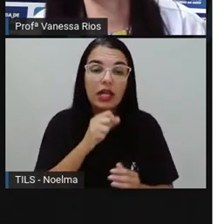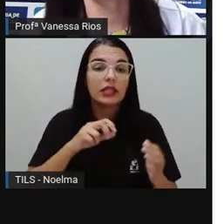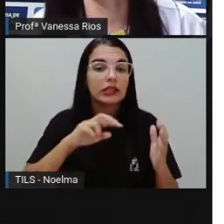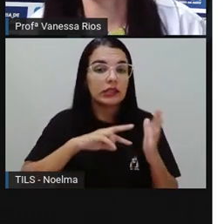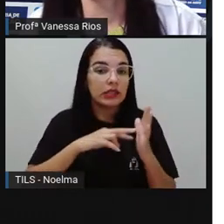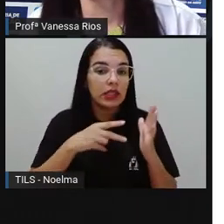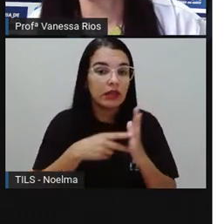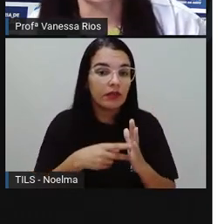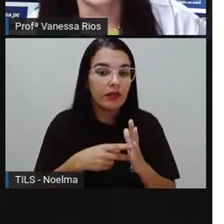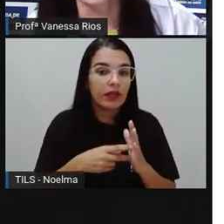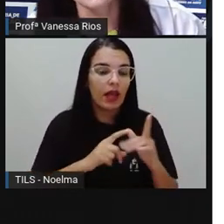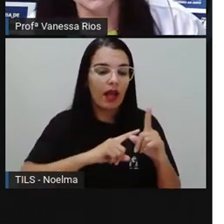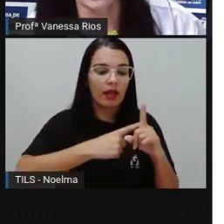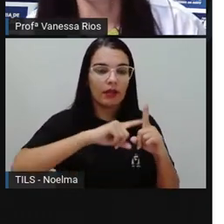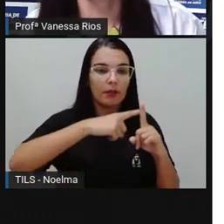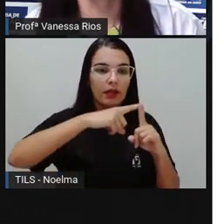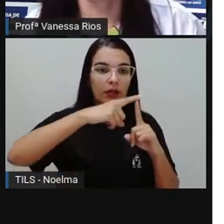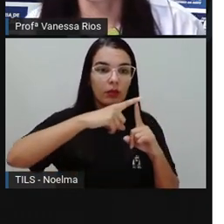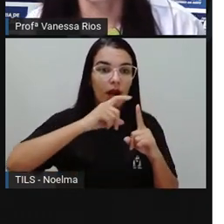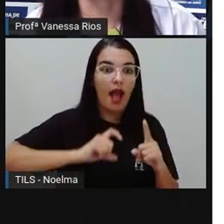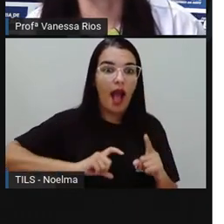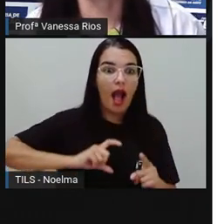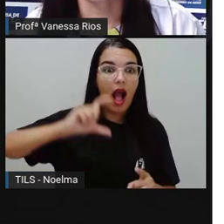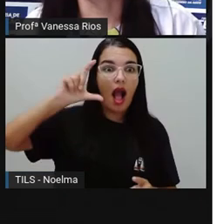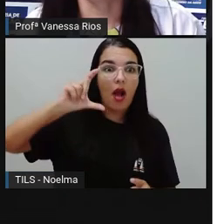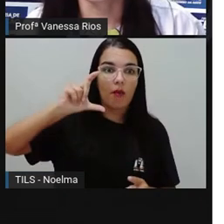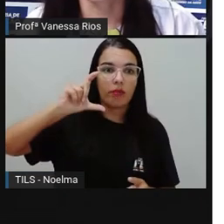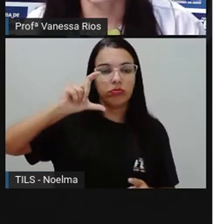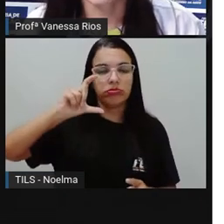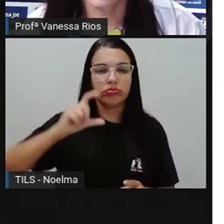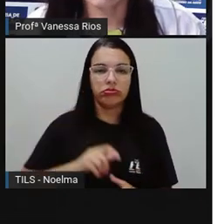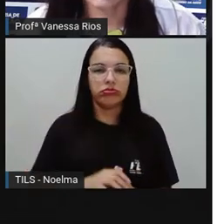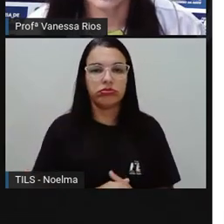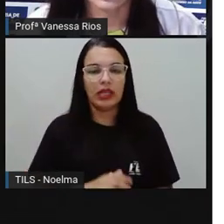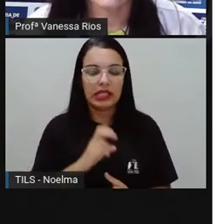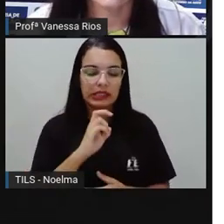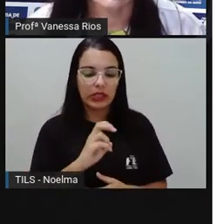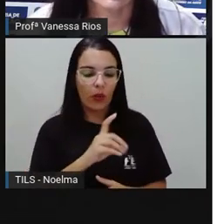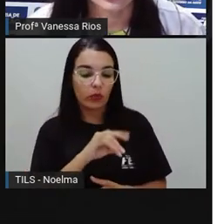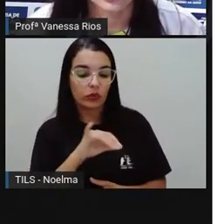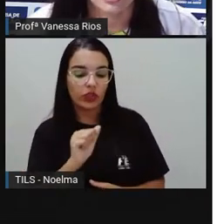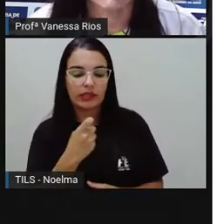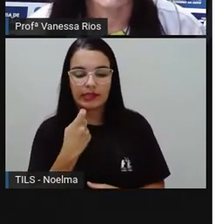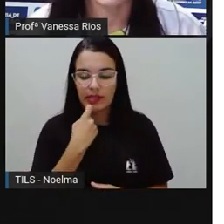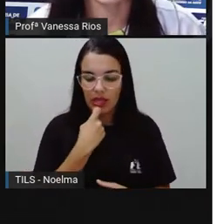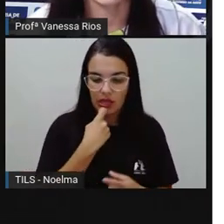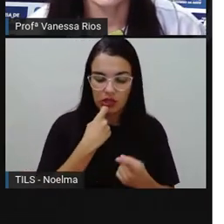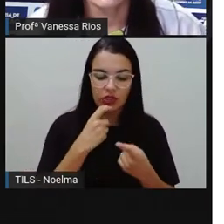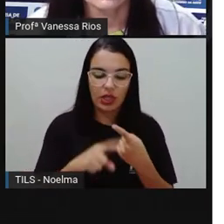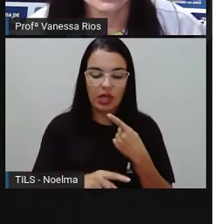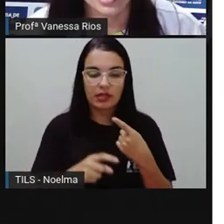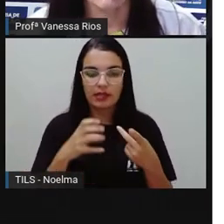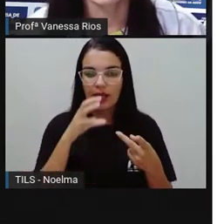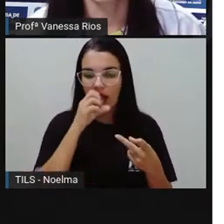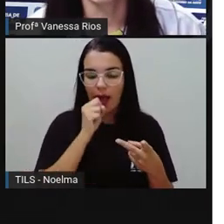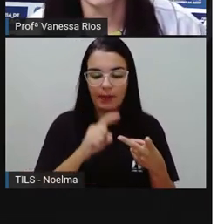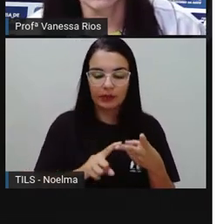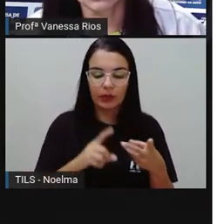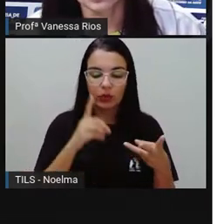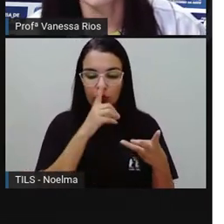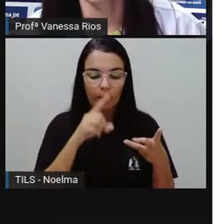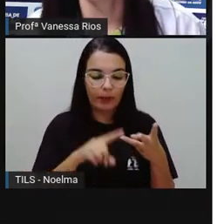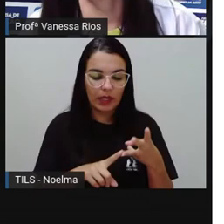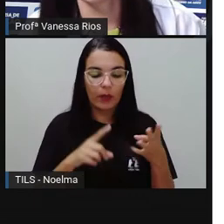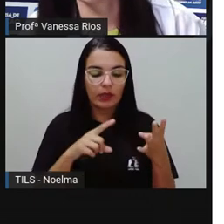temperaturas máximas. Também aí de cada dia. São cinco dias. Sexta-feira, sábado,